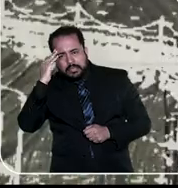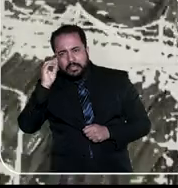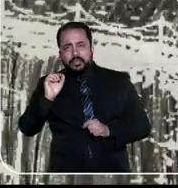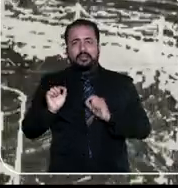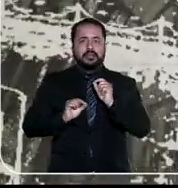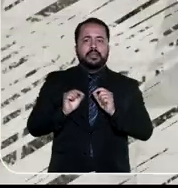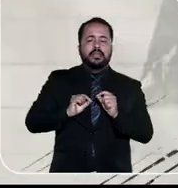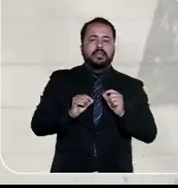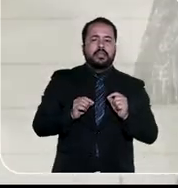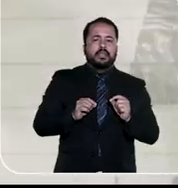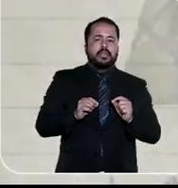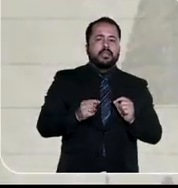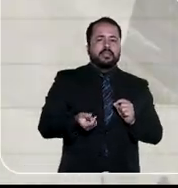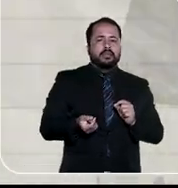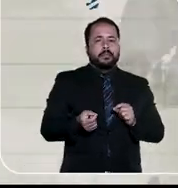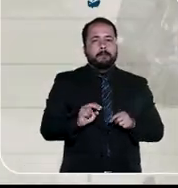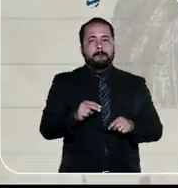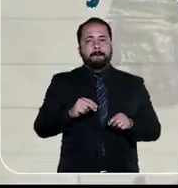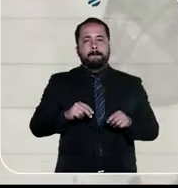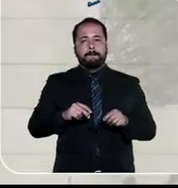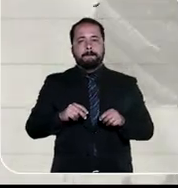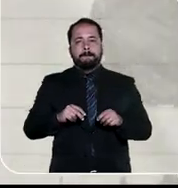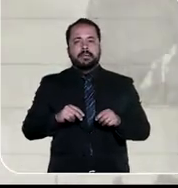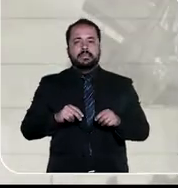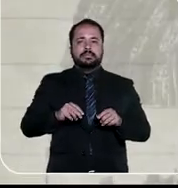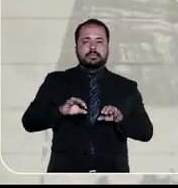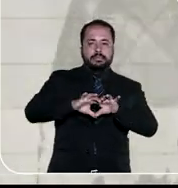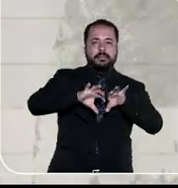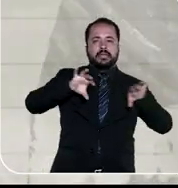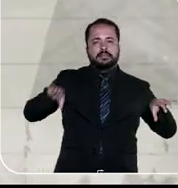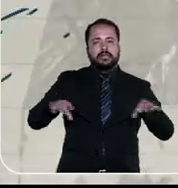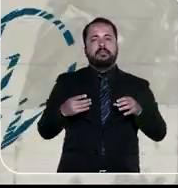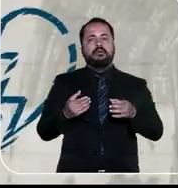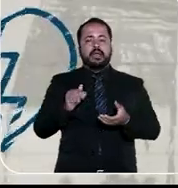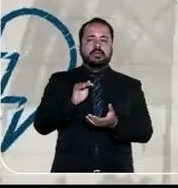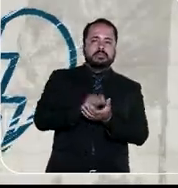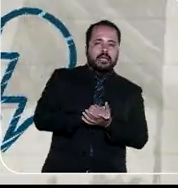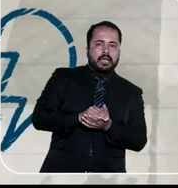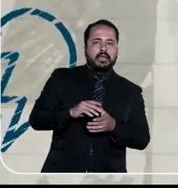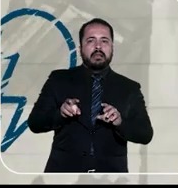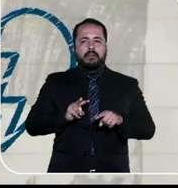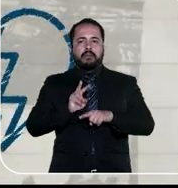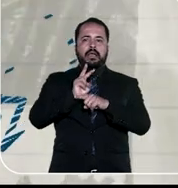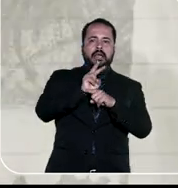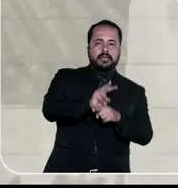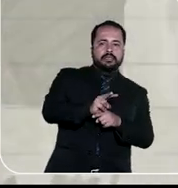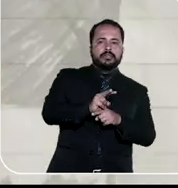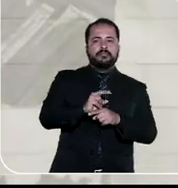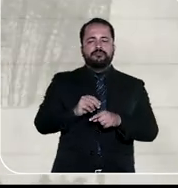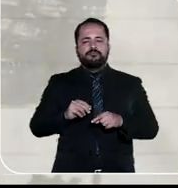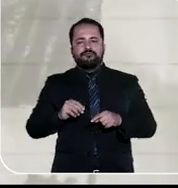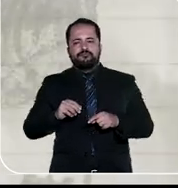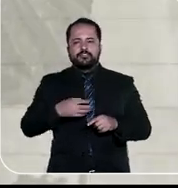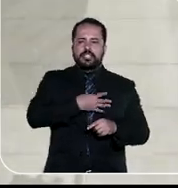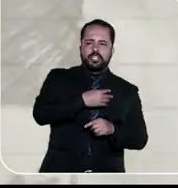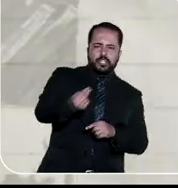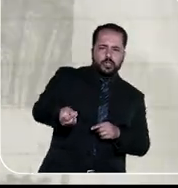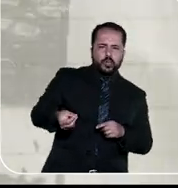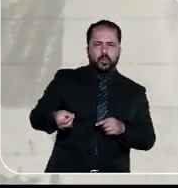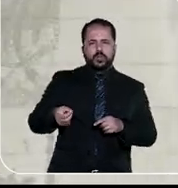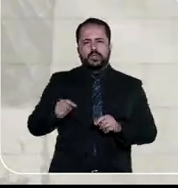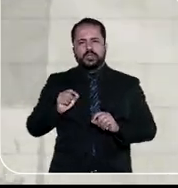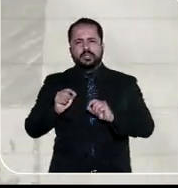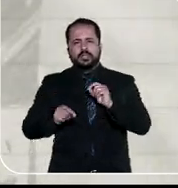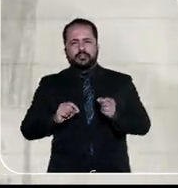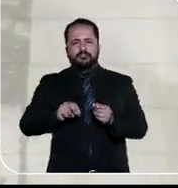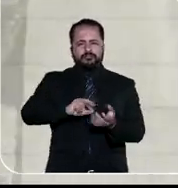apreciar. É questão envolvendo herança, plano de saúde, separação de casais, guarda de filhos, crimes,